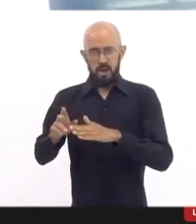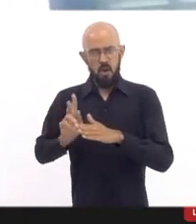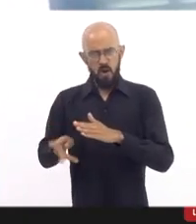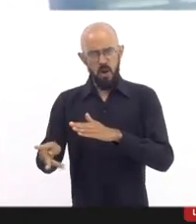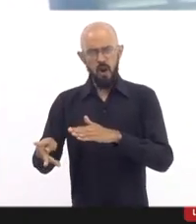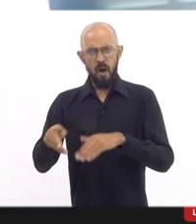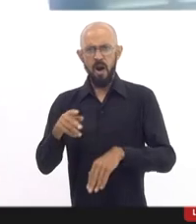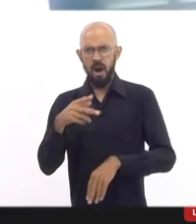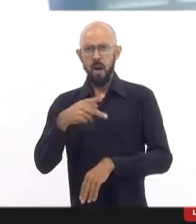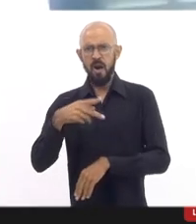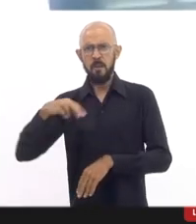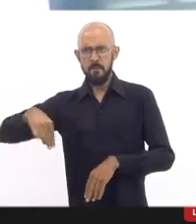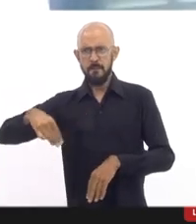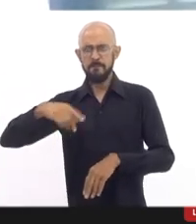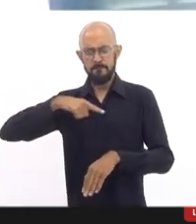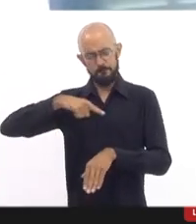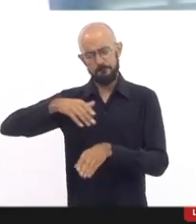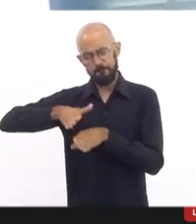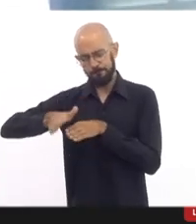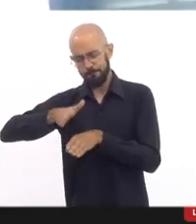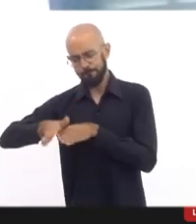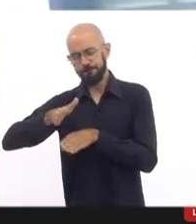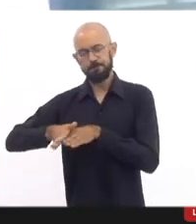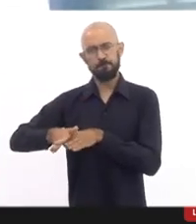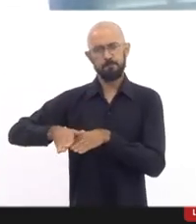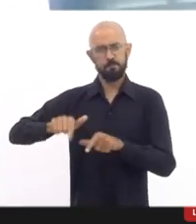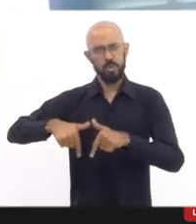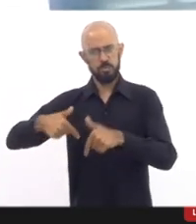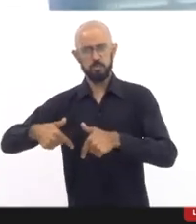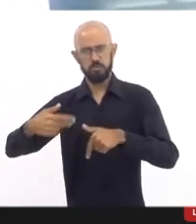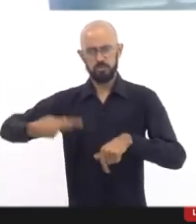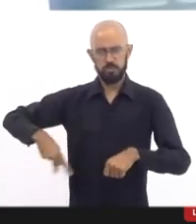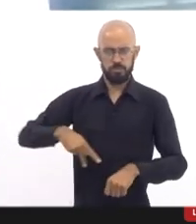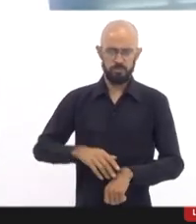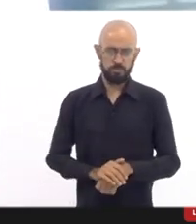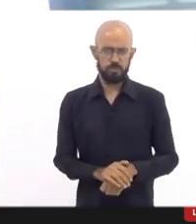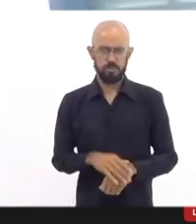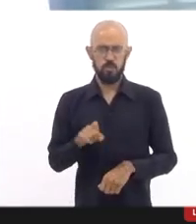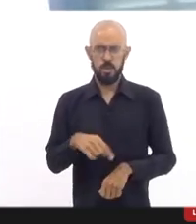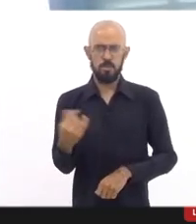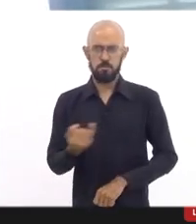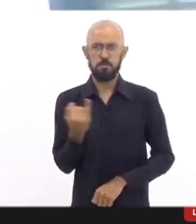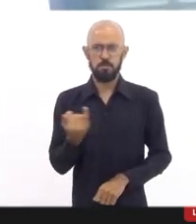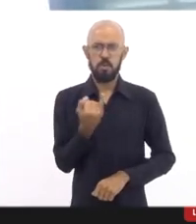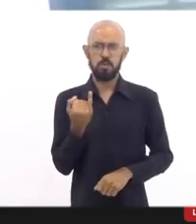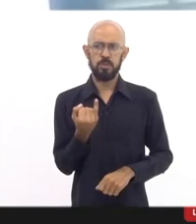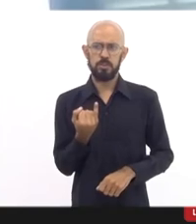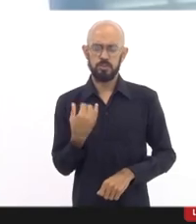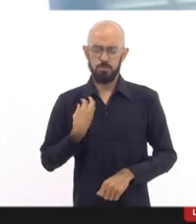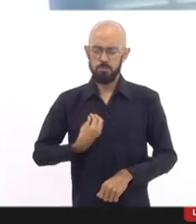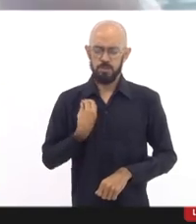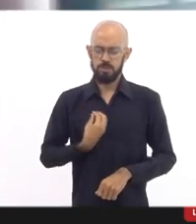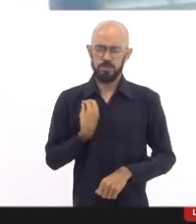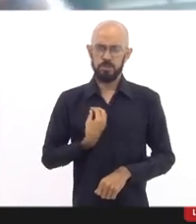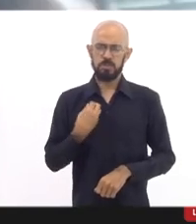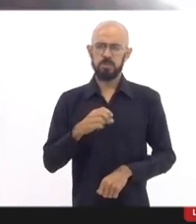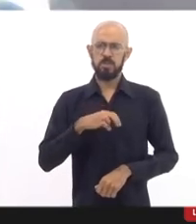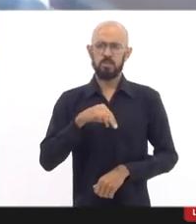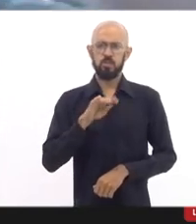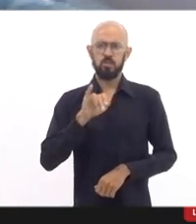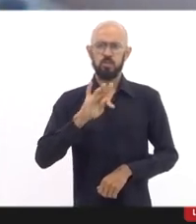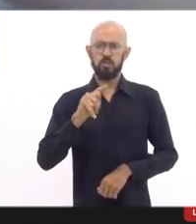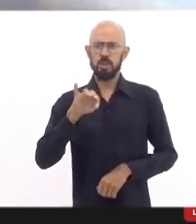policial. Tem que ter uma orientação quanto à atitude deles. Então, muito importante a presença do William Coelho